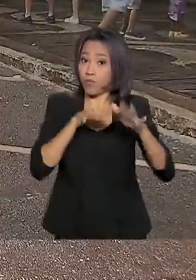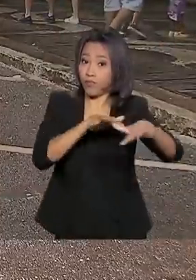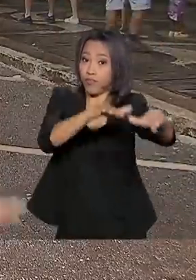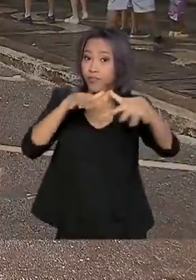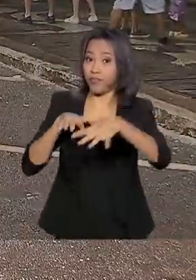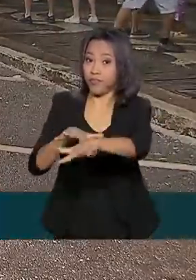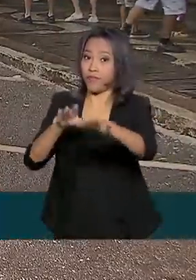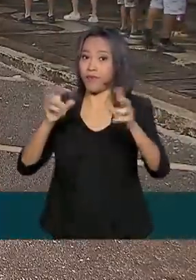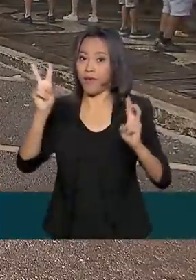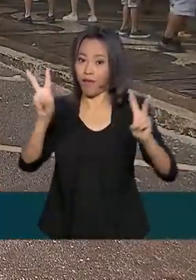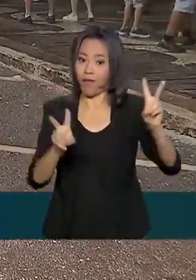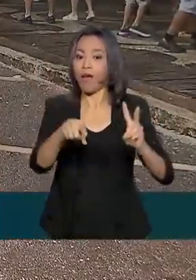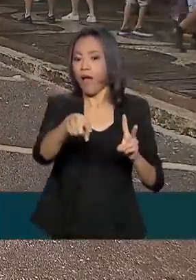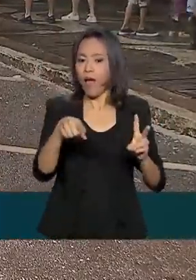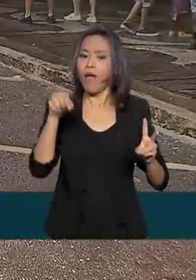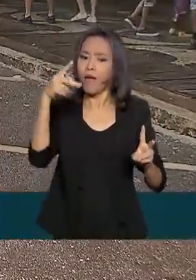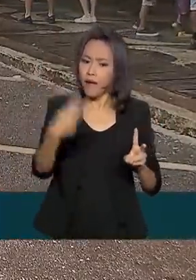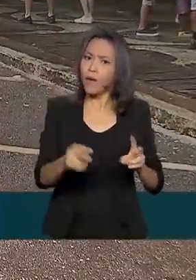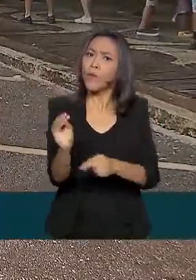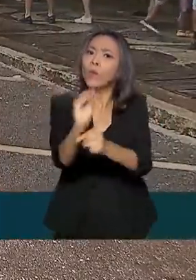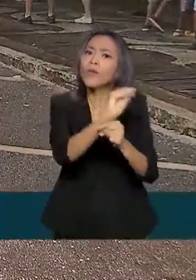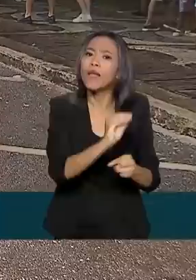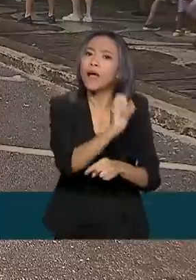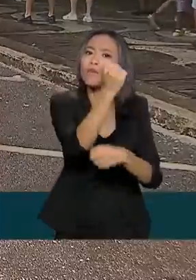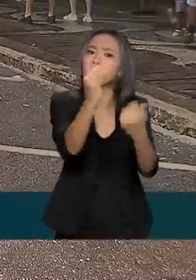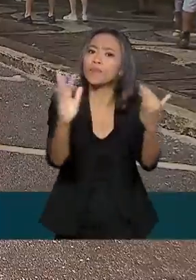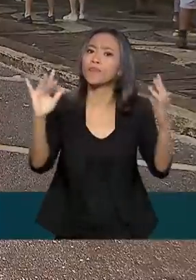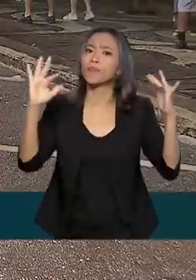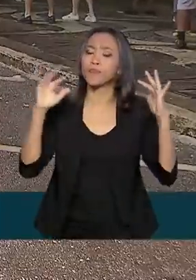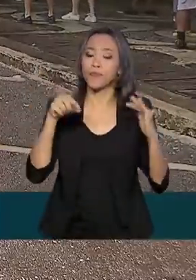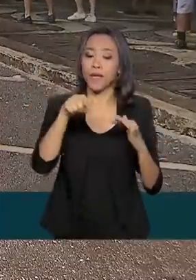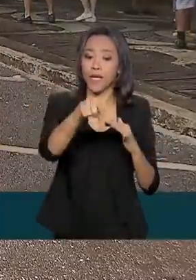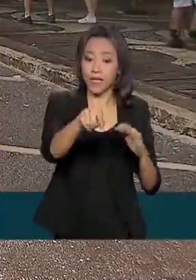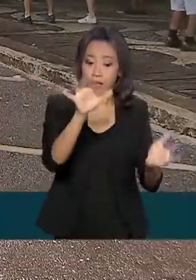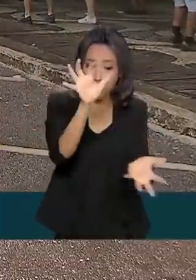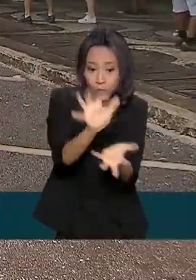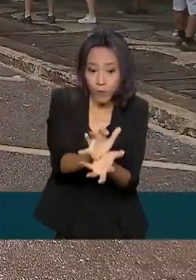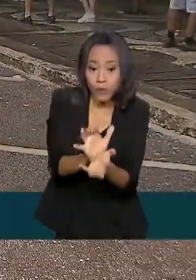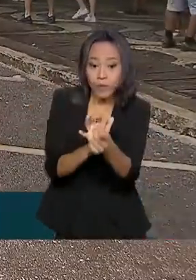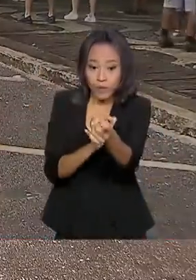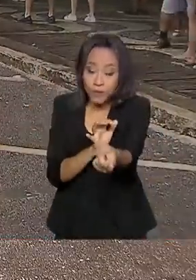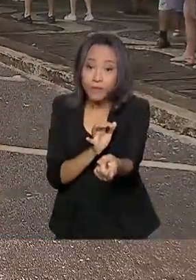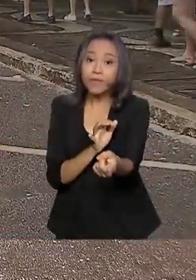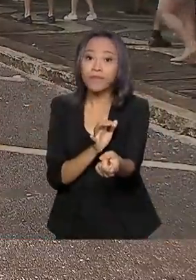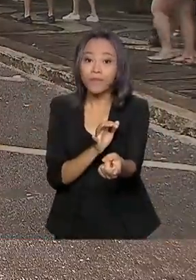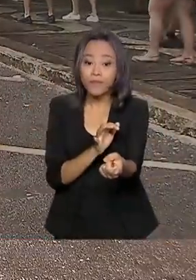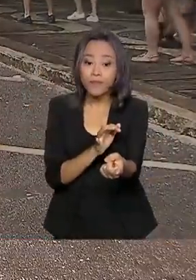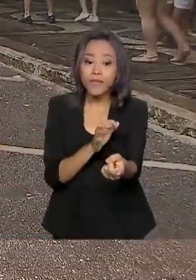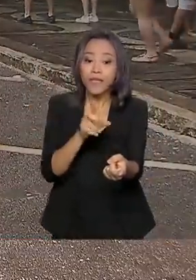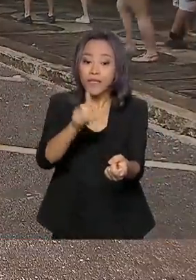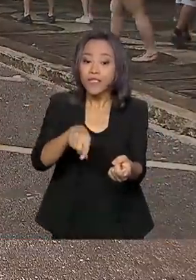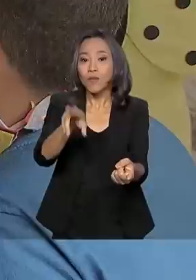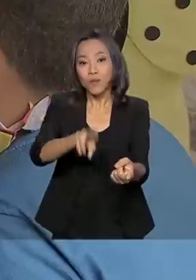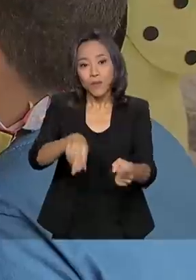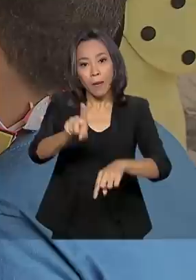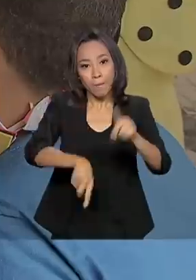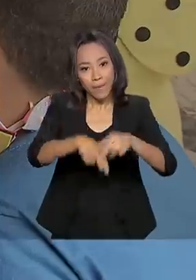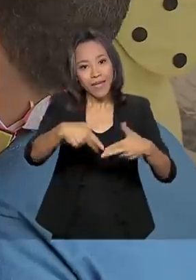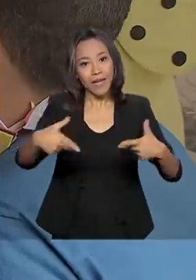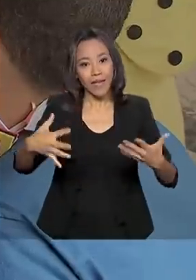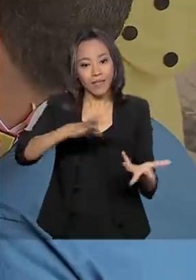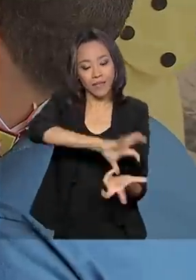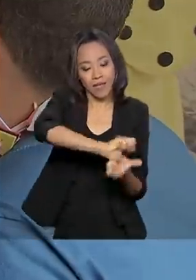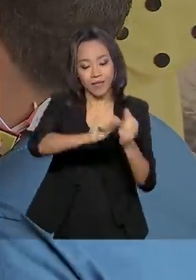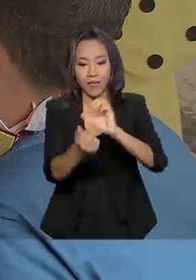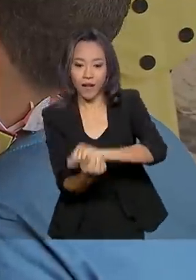um exemplo de carnaval sustentável aqui de Brasília. O bloco abusa da percussão e de material reciclável. Teve até